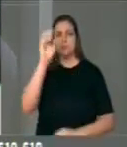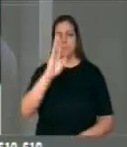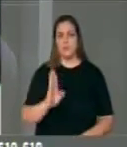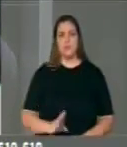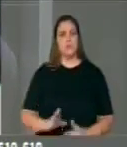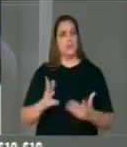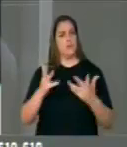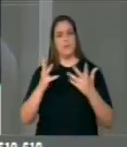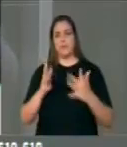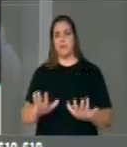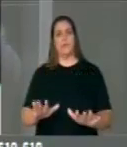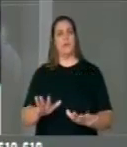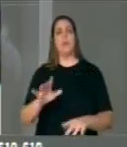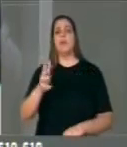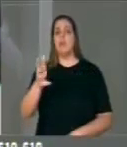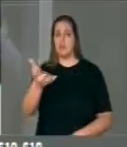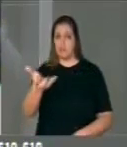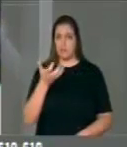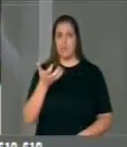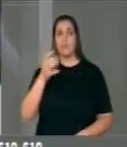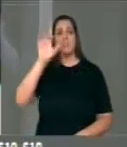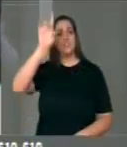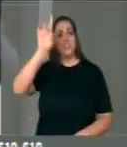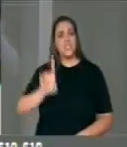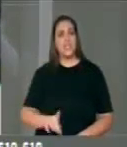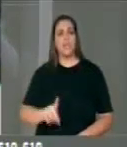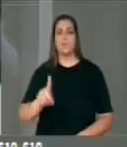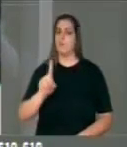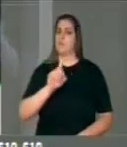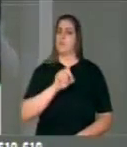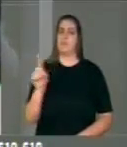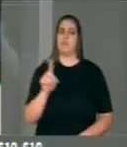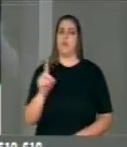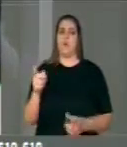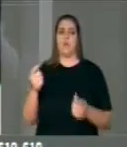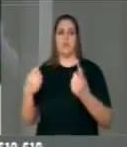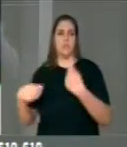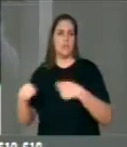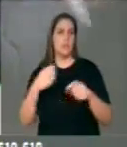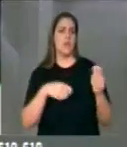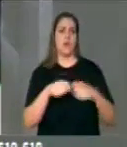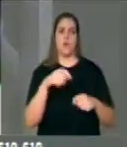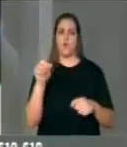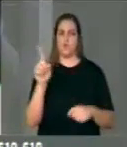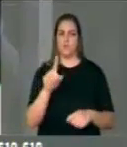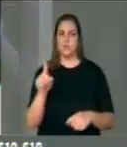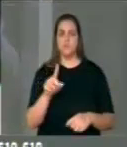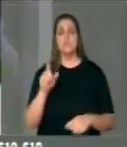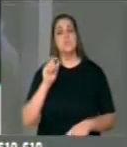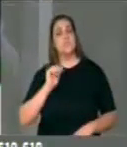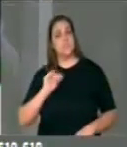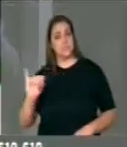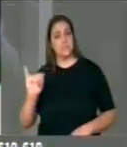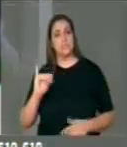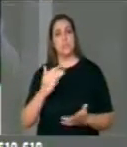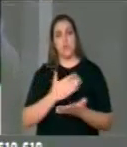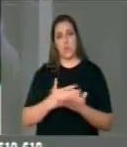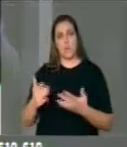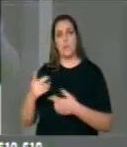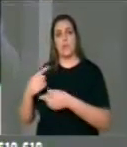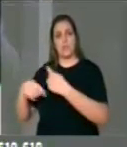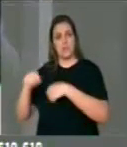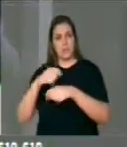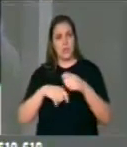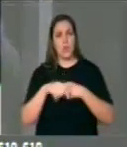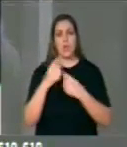tratar a saúde como um direito e não uma mercadoria e que o avanço da comodização da saúde com a entrada de